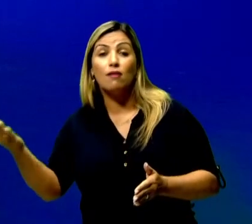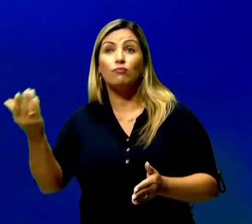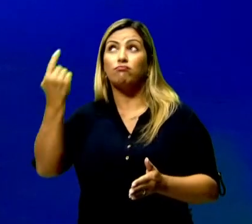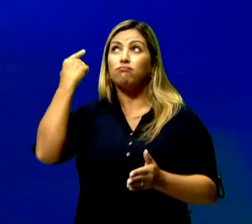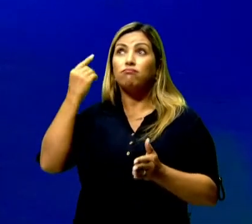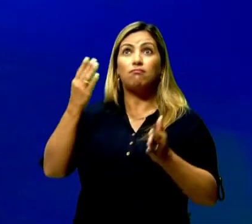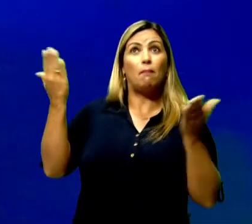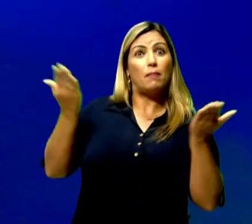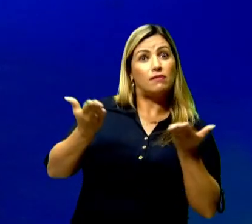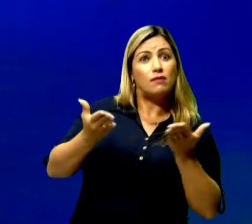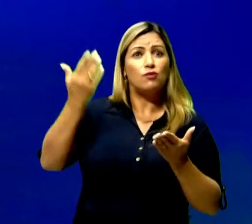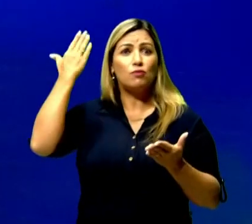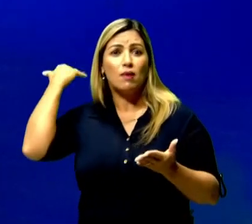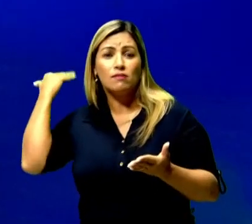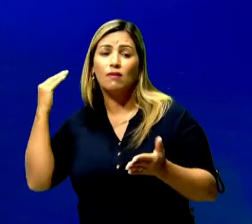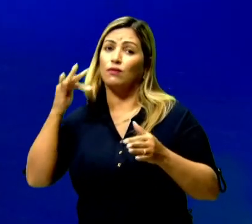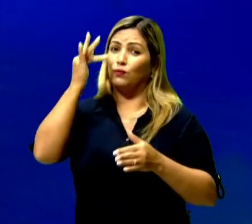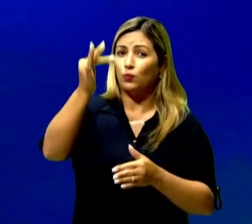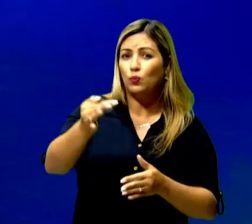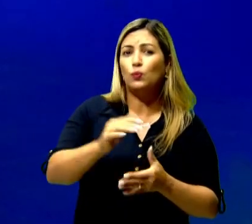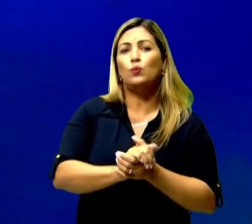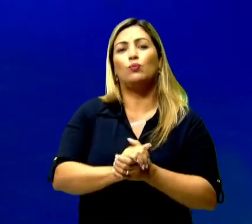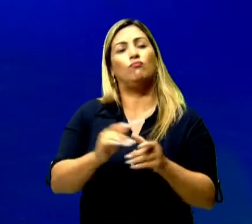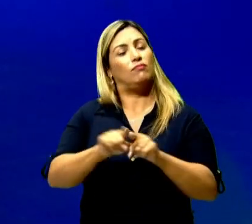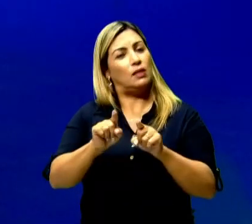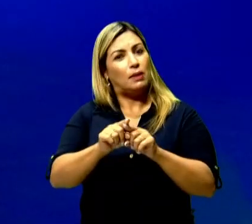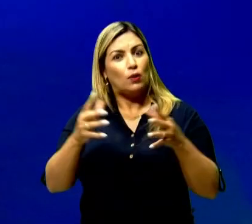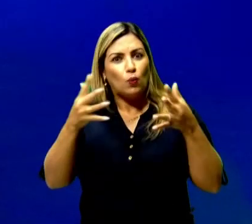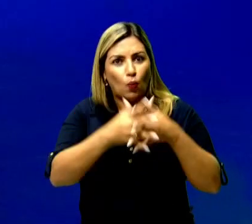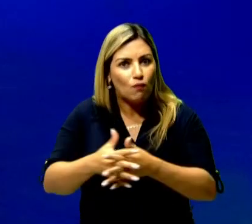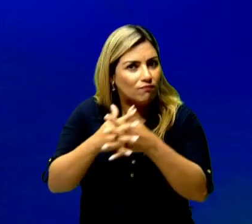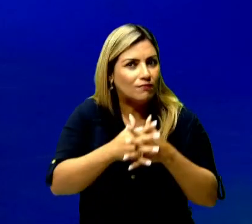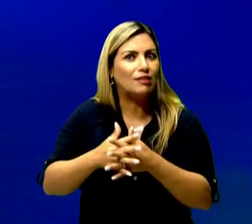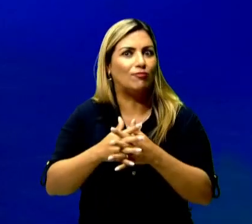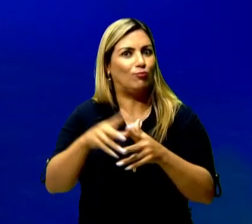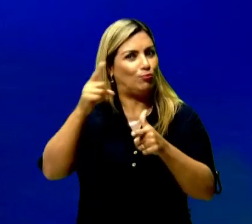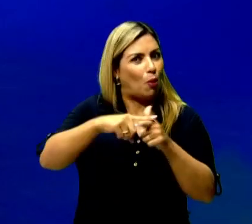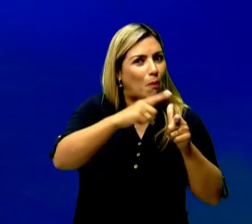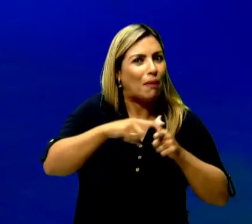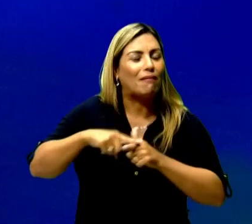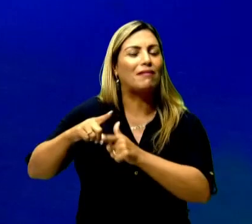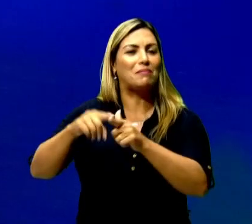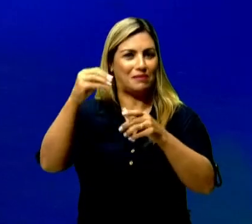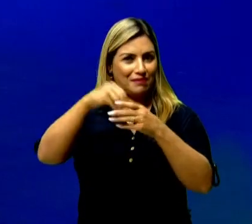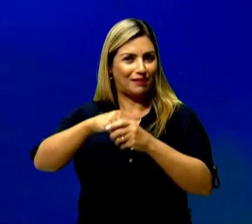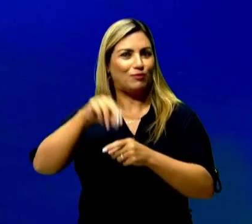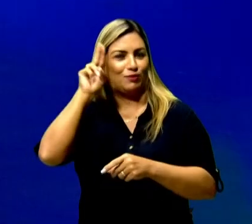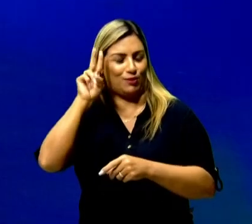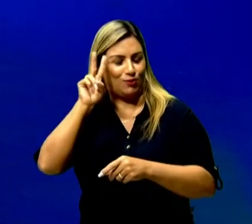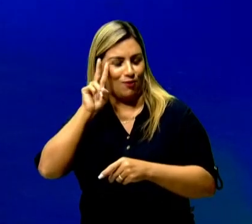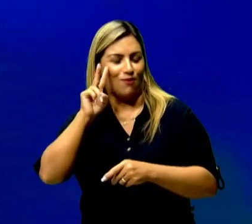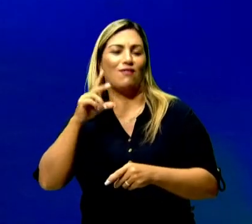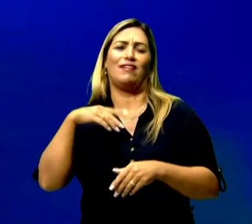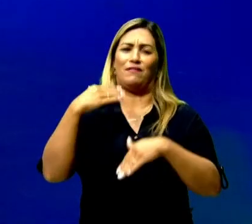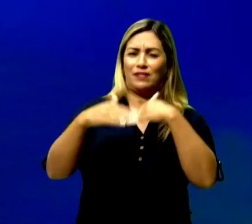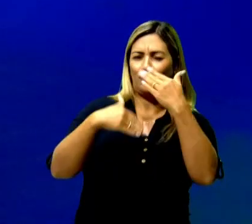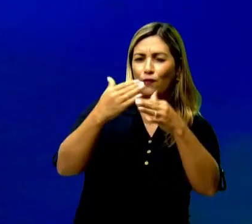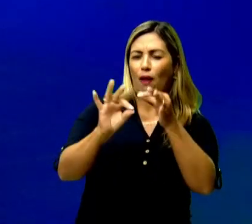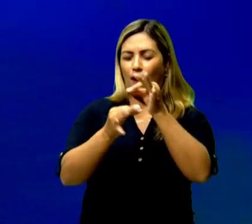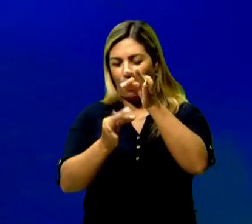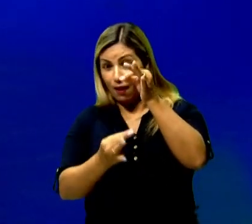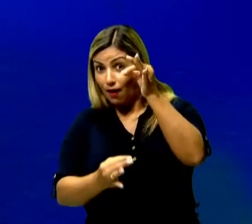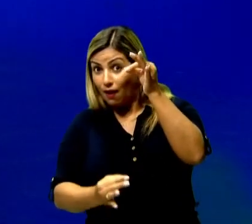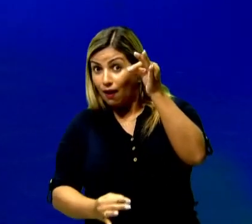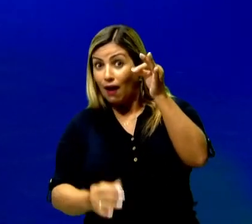vai mudar, que vai acontecer alguma coisa para movimentar a minha história. Aí ela vai se desenvolver, desenvolver até chegar no